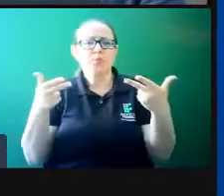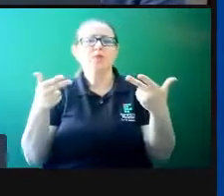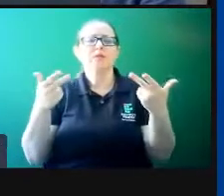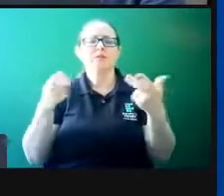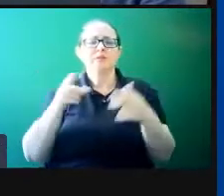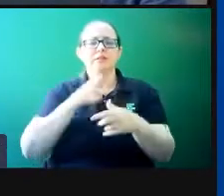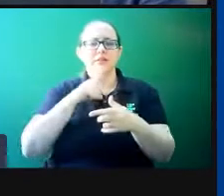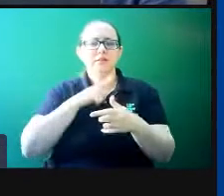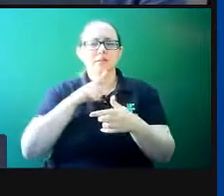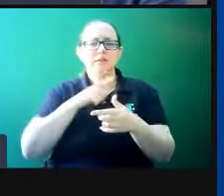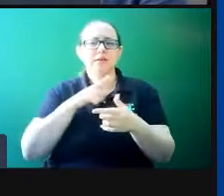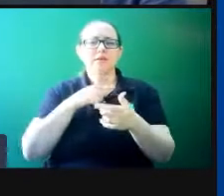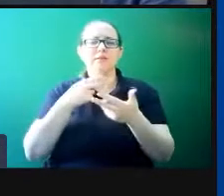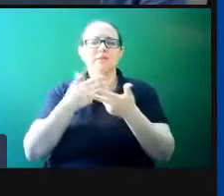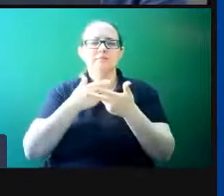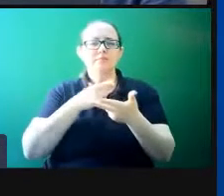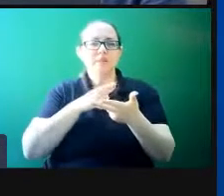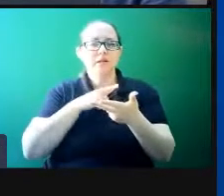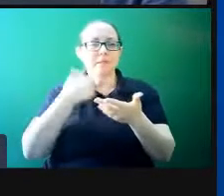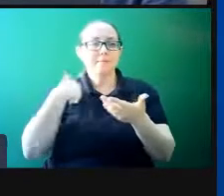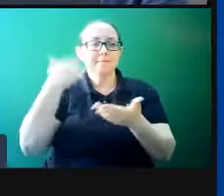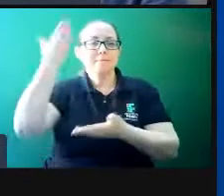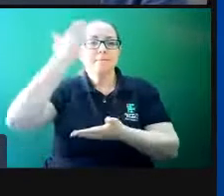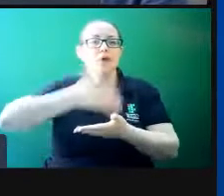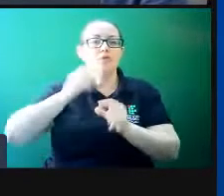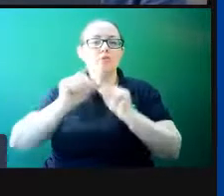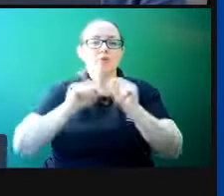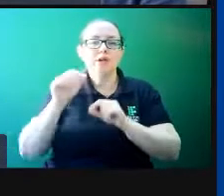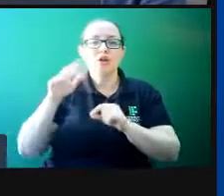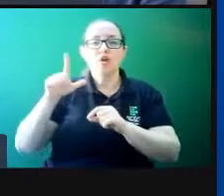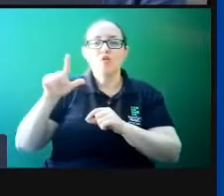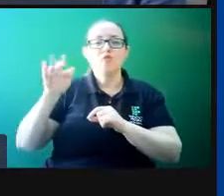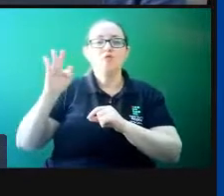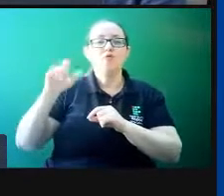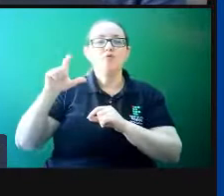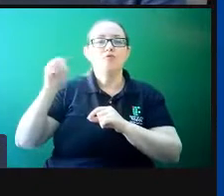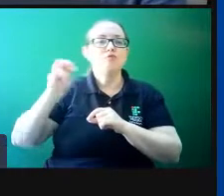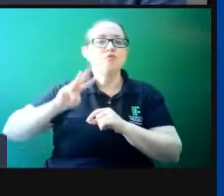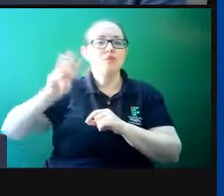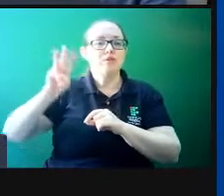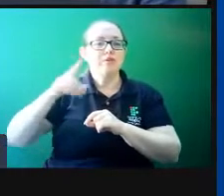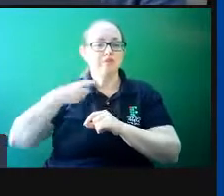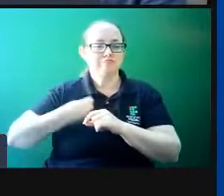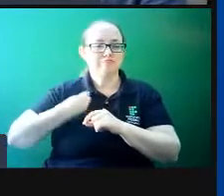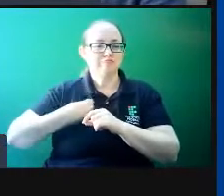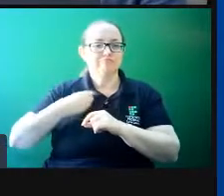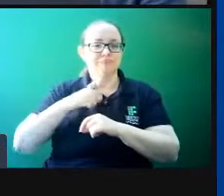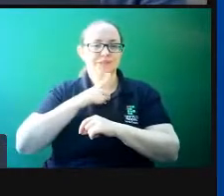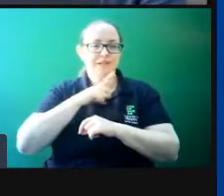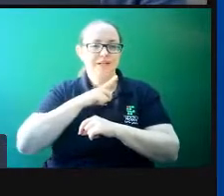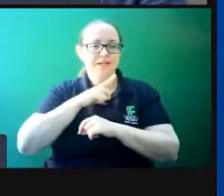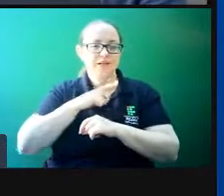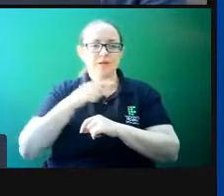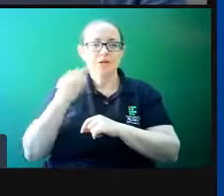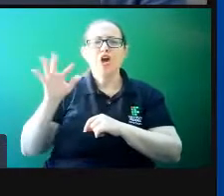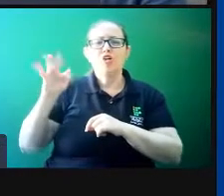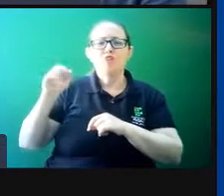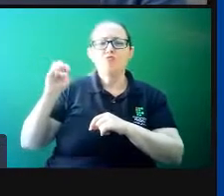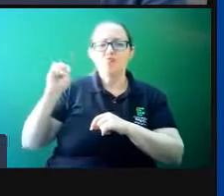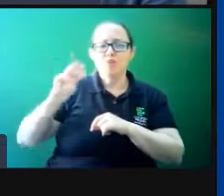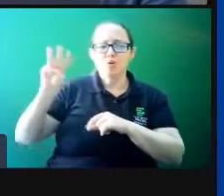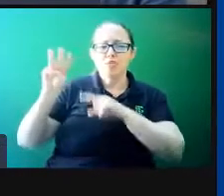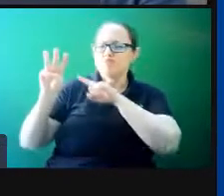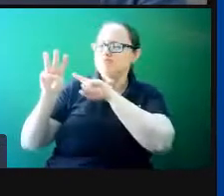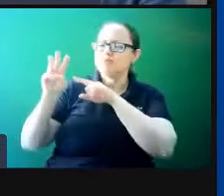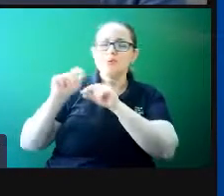também, praticamente todas, e pôde comprovar a presença do flow nelas. Mas um dos elementos fundamentais do flow é a